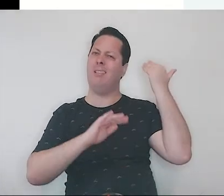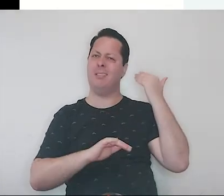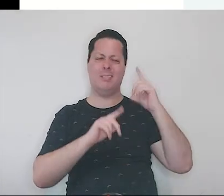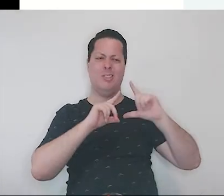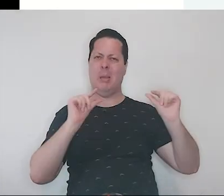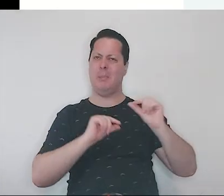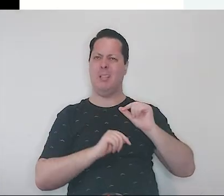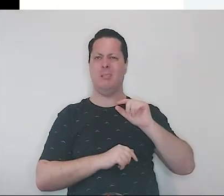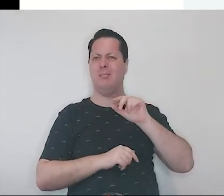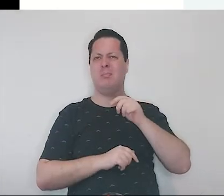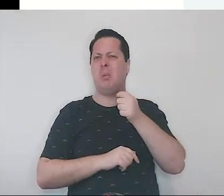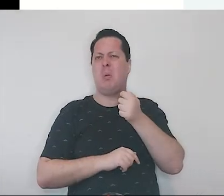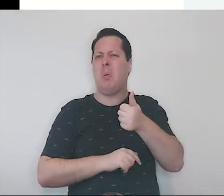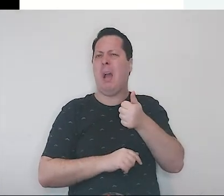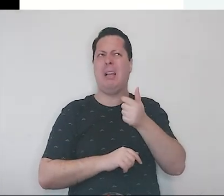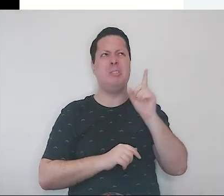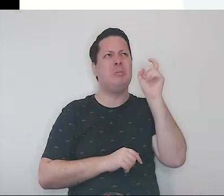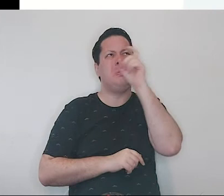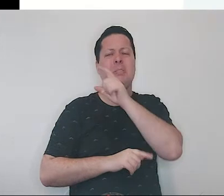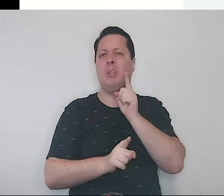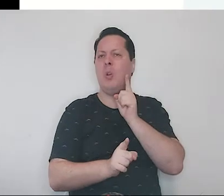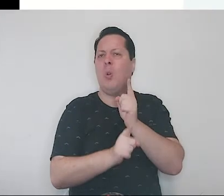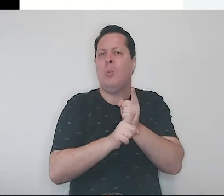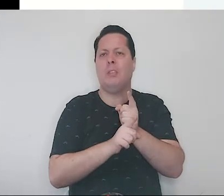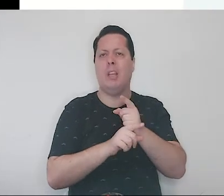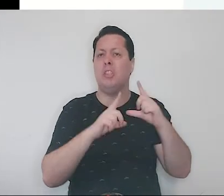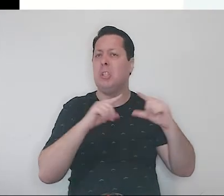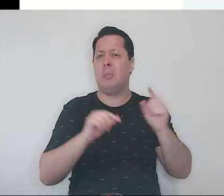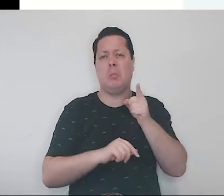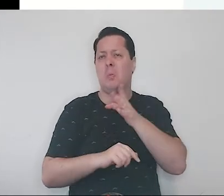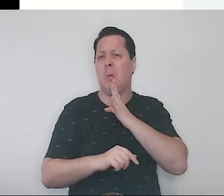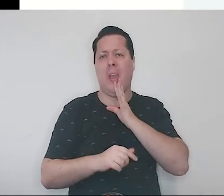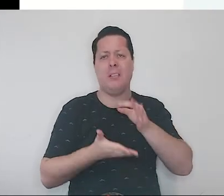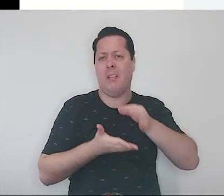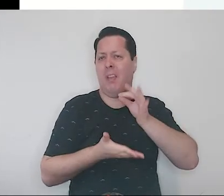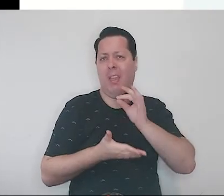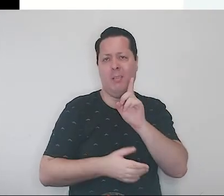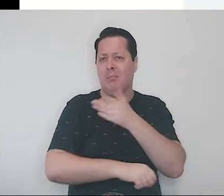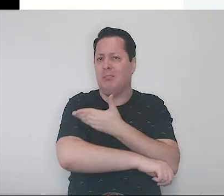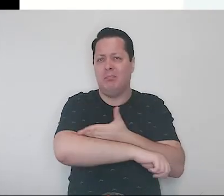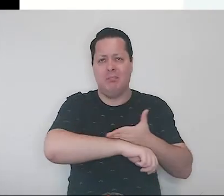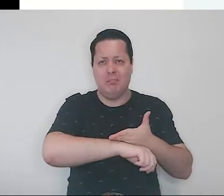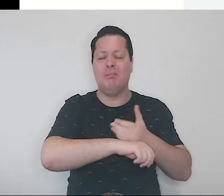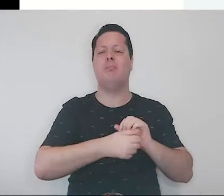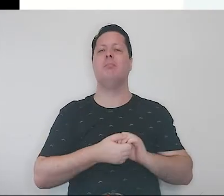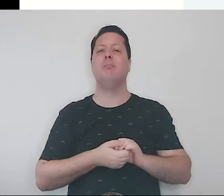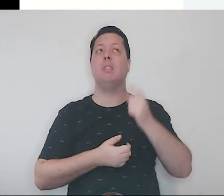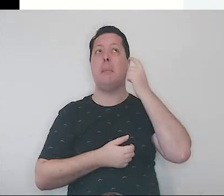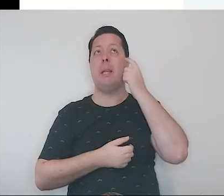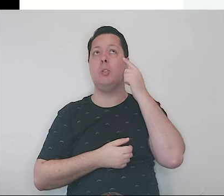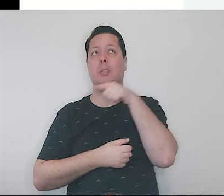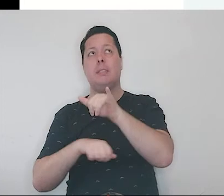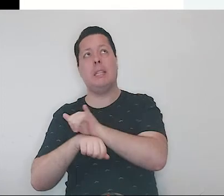ainda era muito raro. Os japoneses não conheciam café. E, doando café e